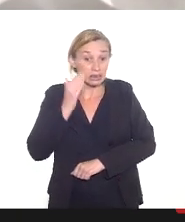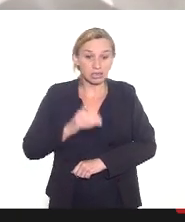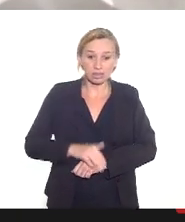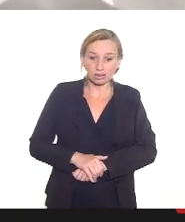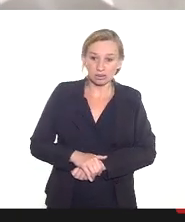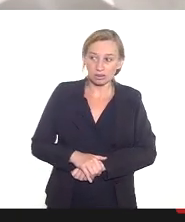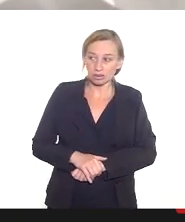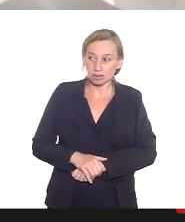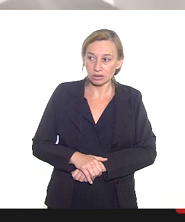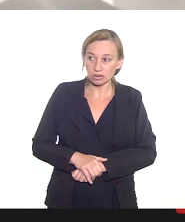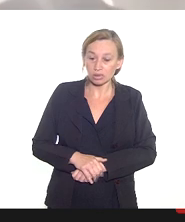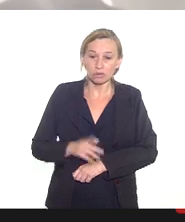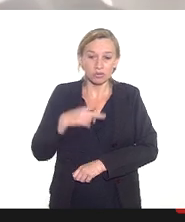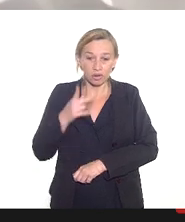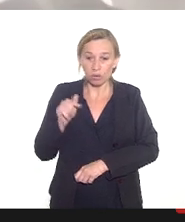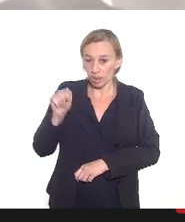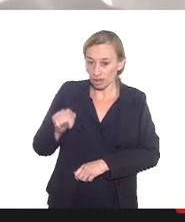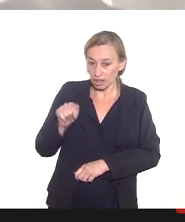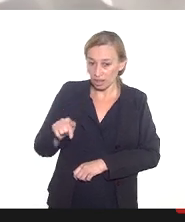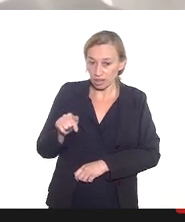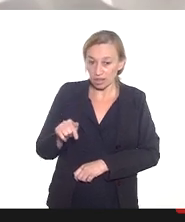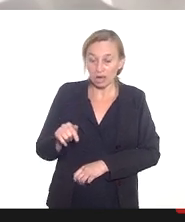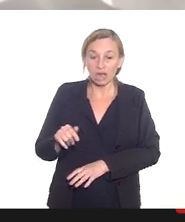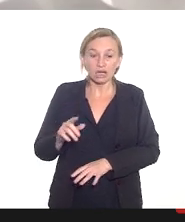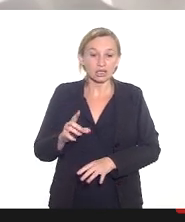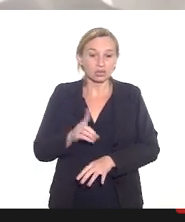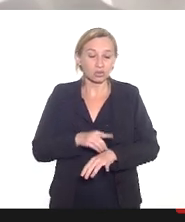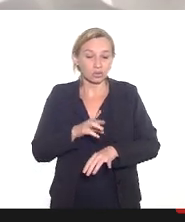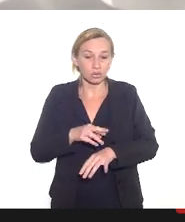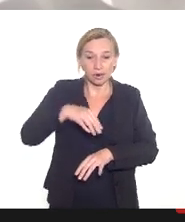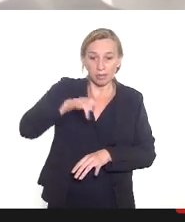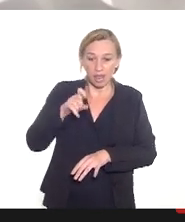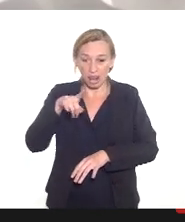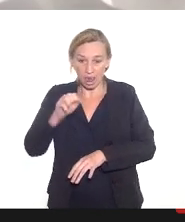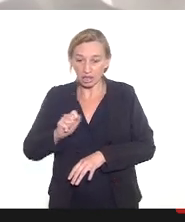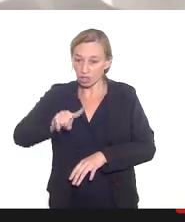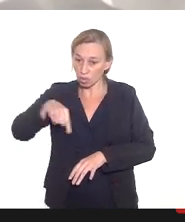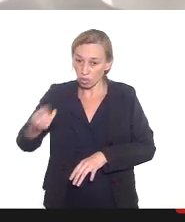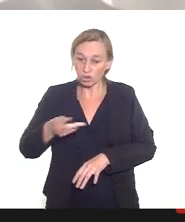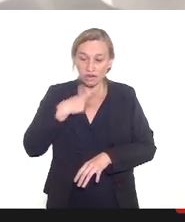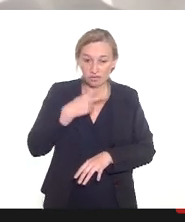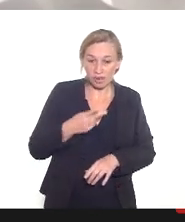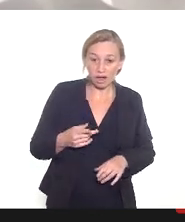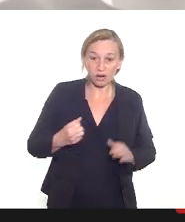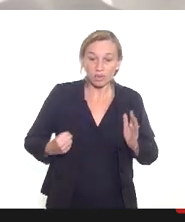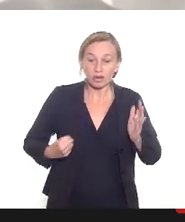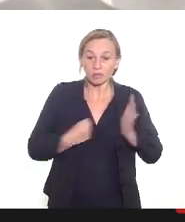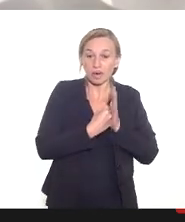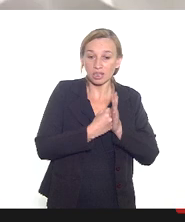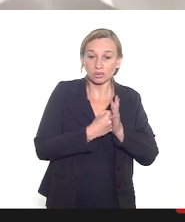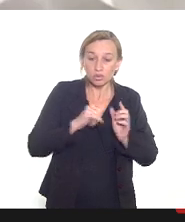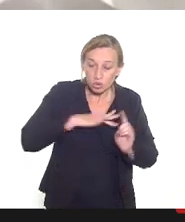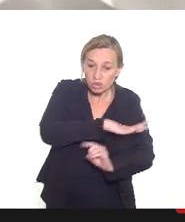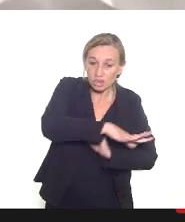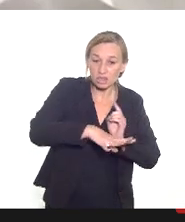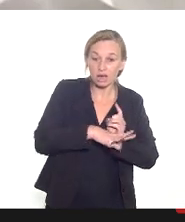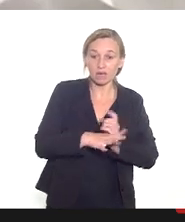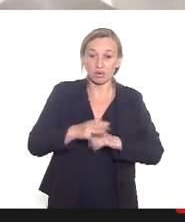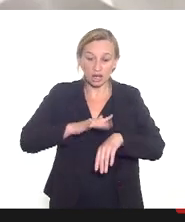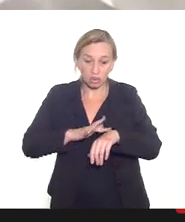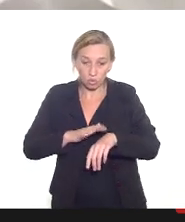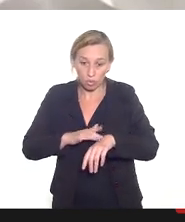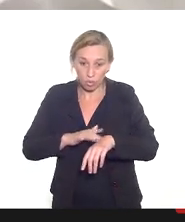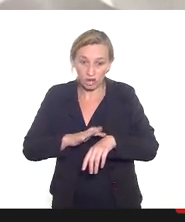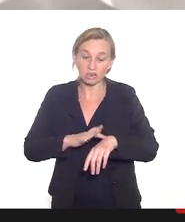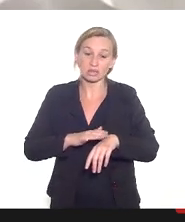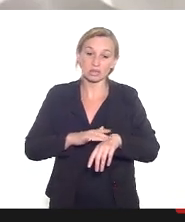como bem colocou aqui não só a doutora Melânia mas em outras falas o impacto social que a doença que o